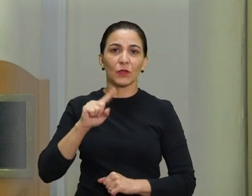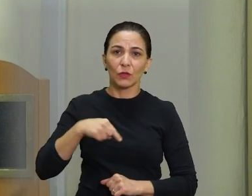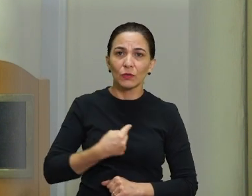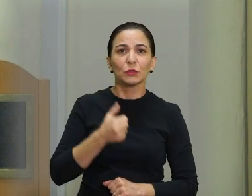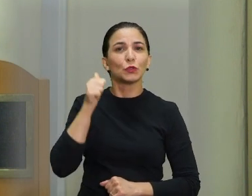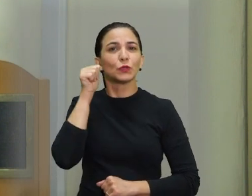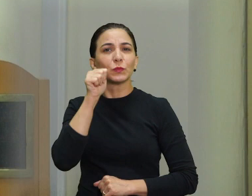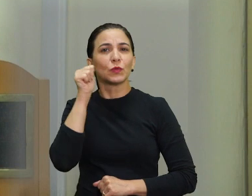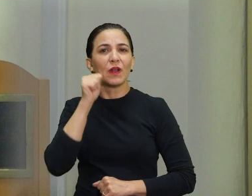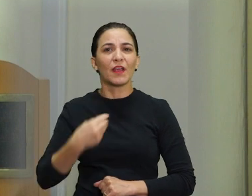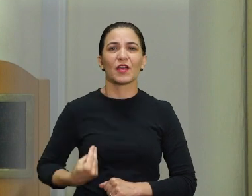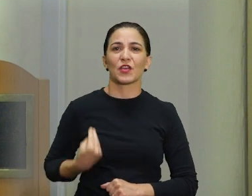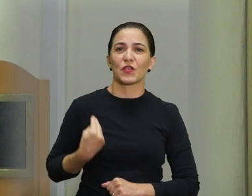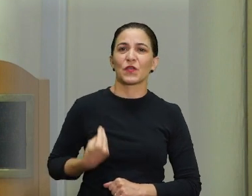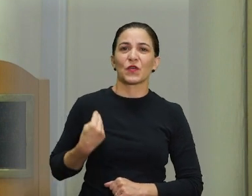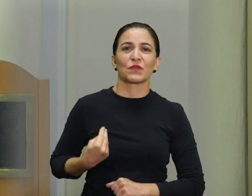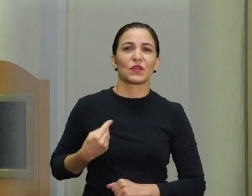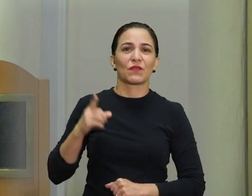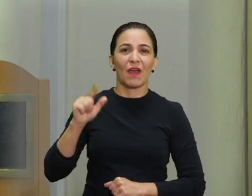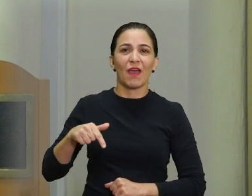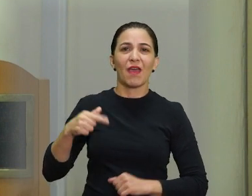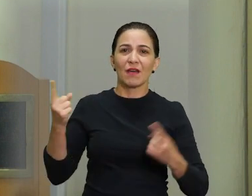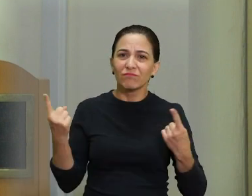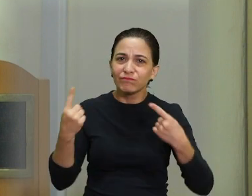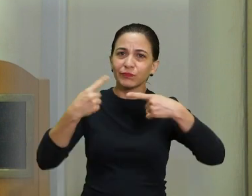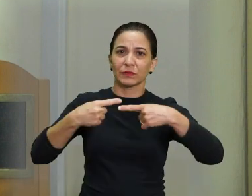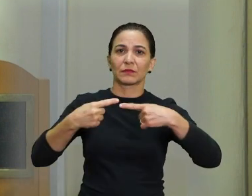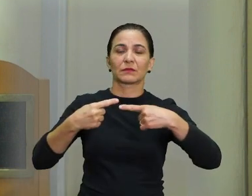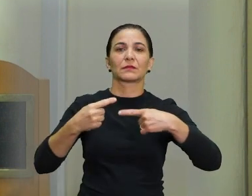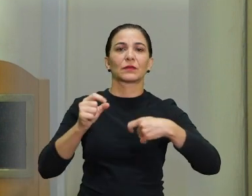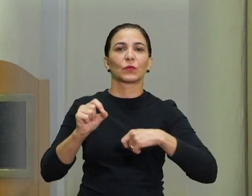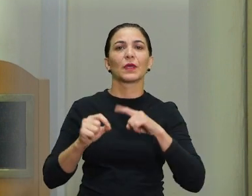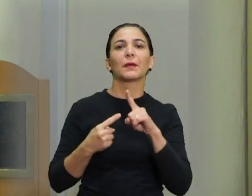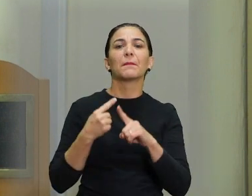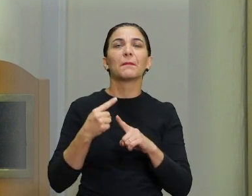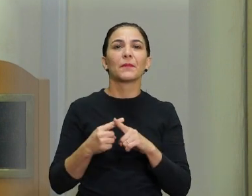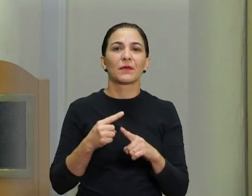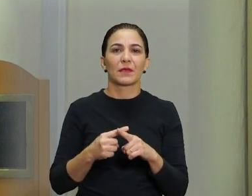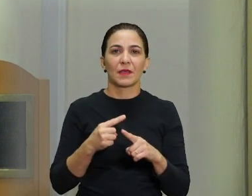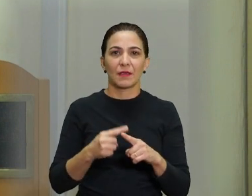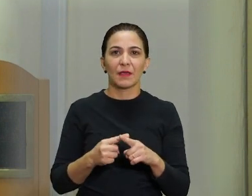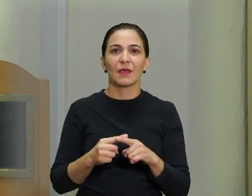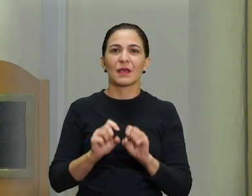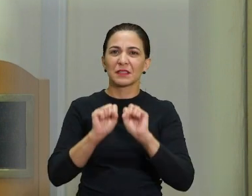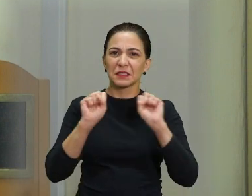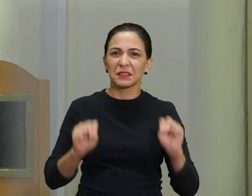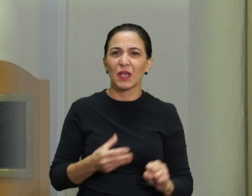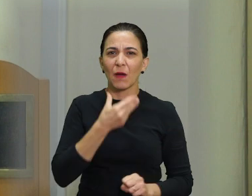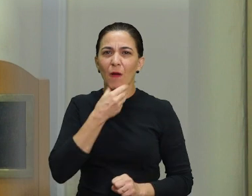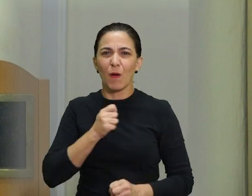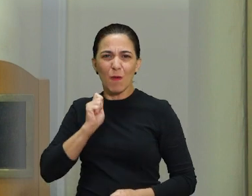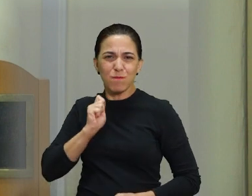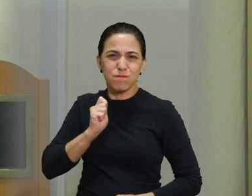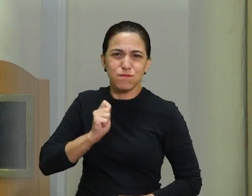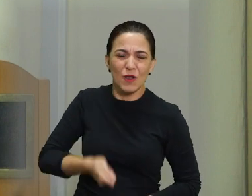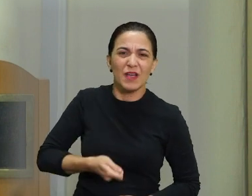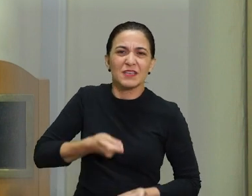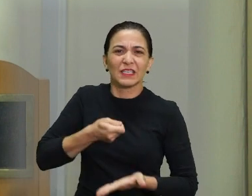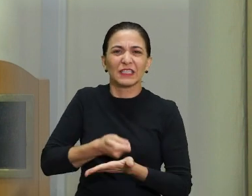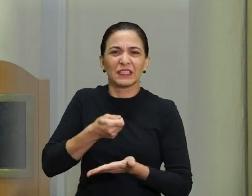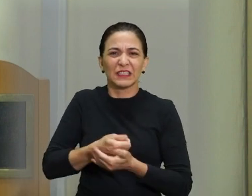Como mulheres, estar viva já é um grande desafio, porque o sistema machista